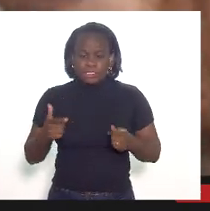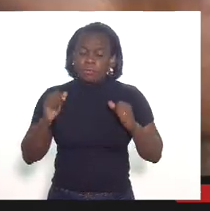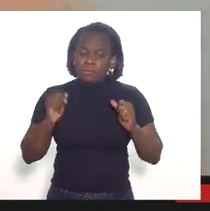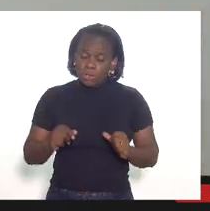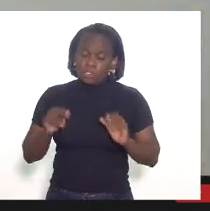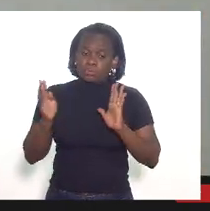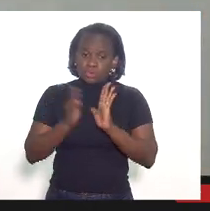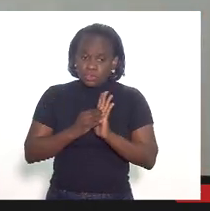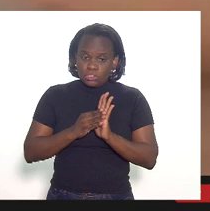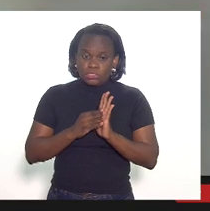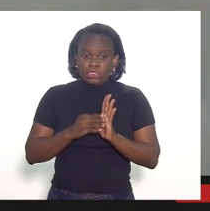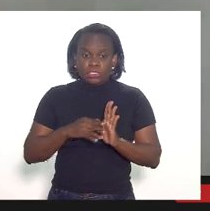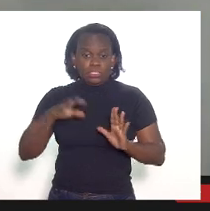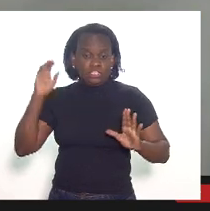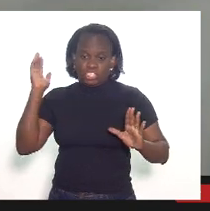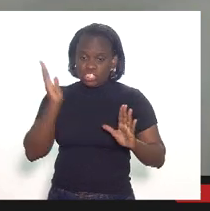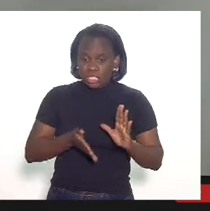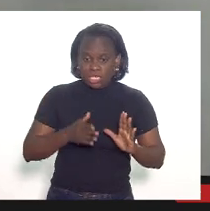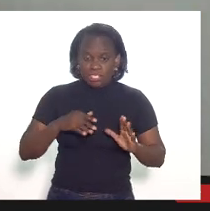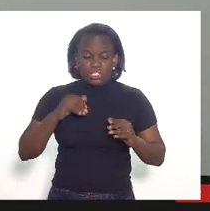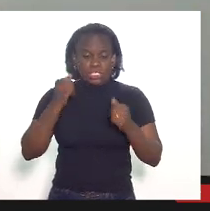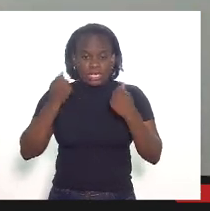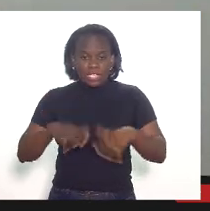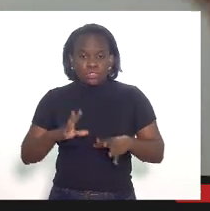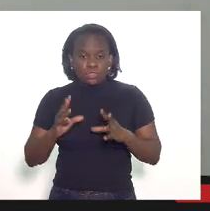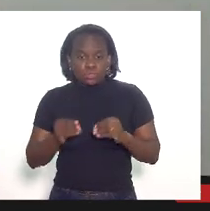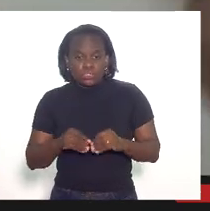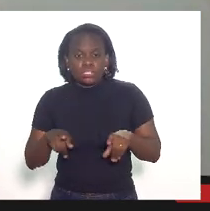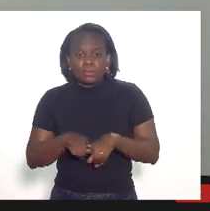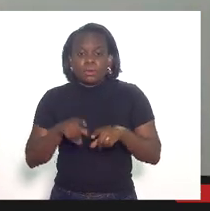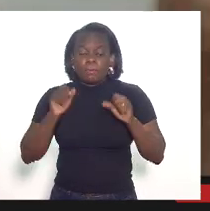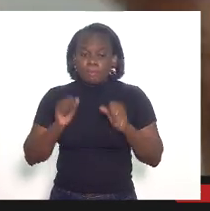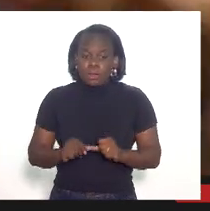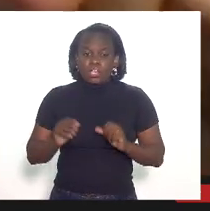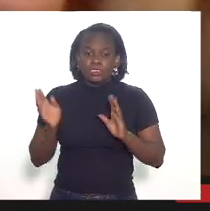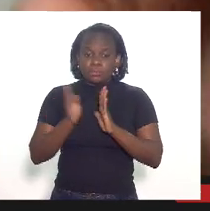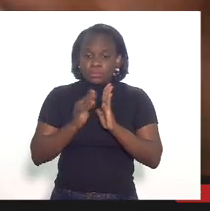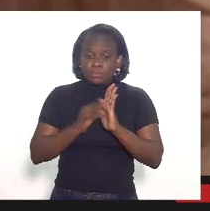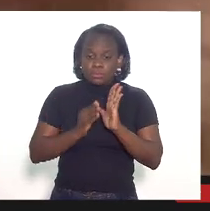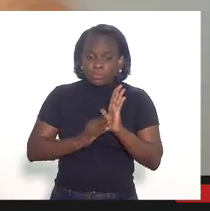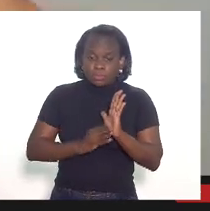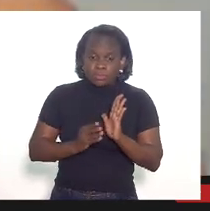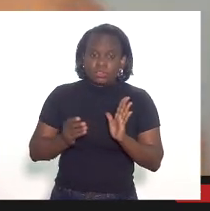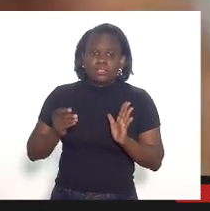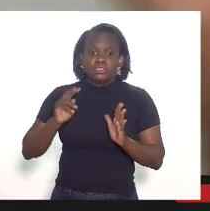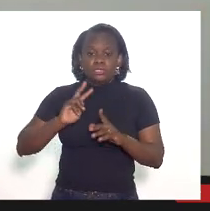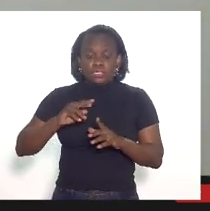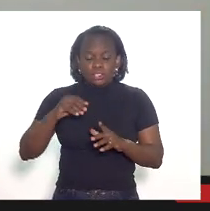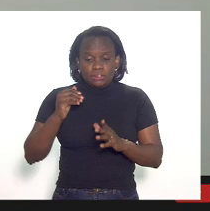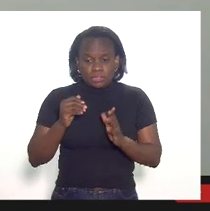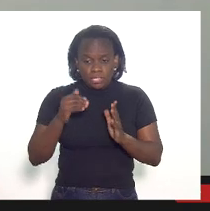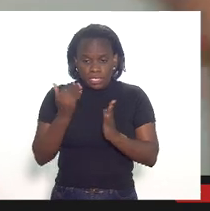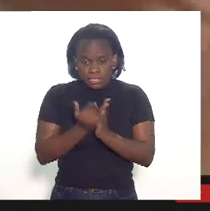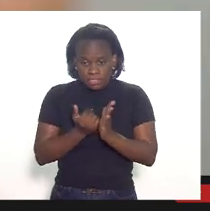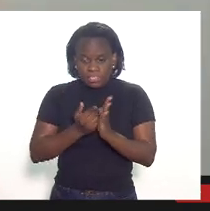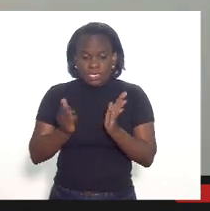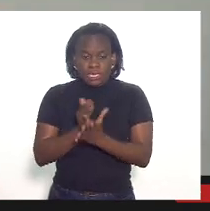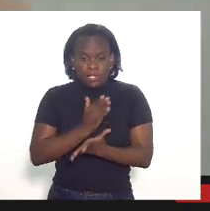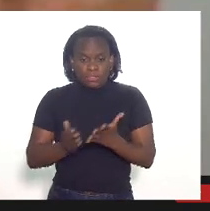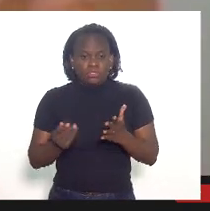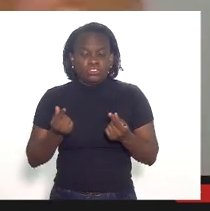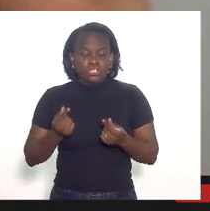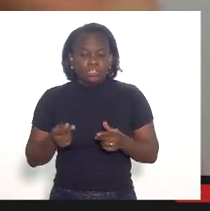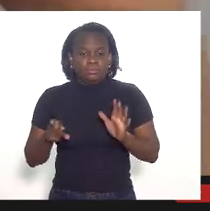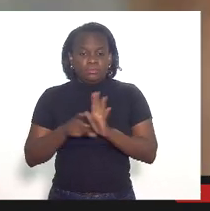lançadas de uma vez só como gastos exploratórios como elas podem sim estar sendo trazidas como custo de apreciação de alguns ativos que foram